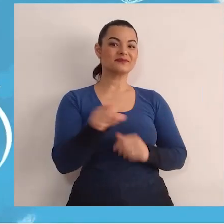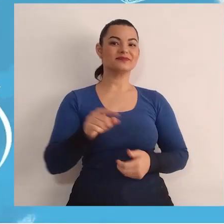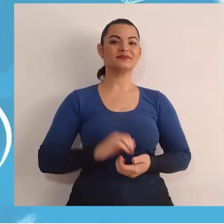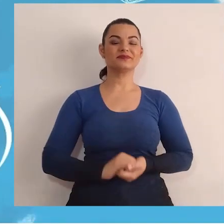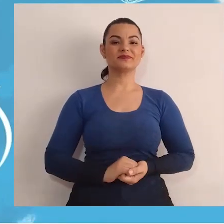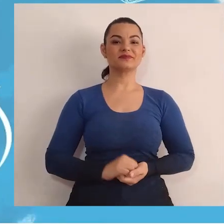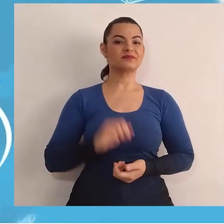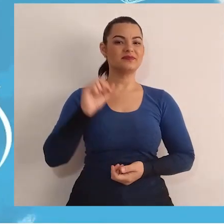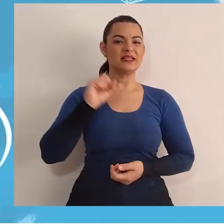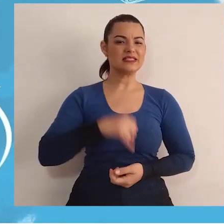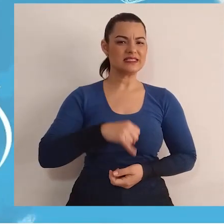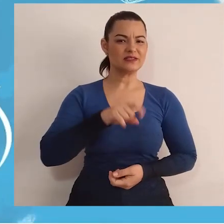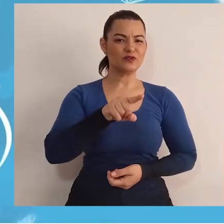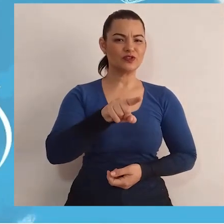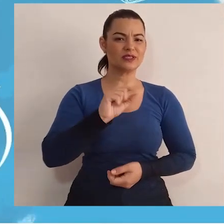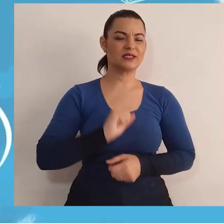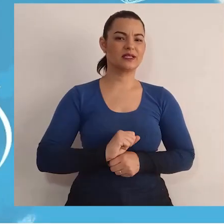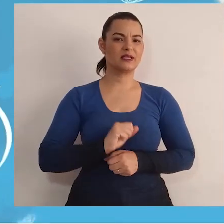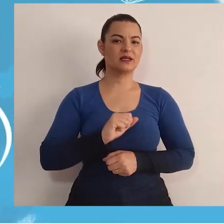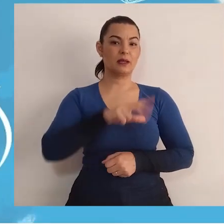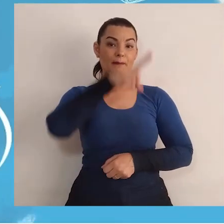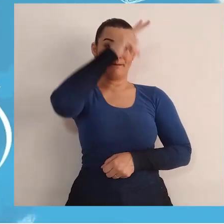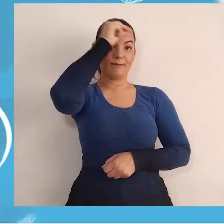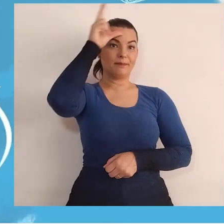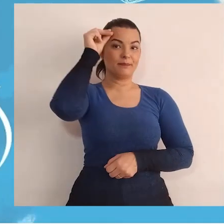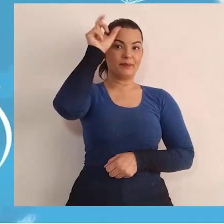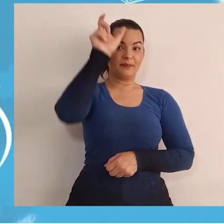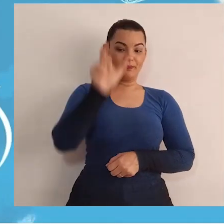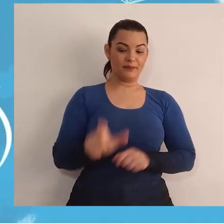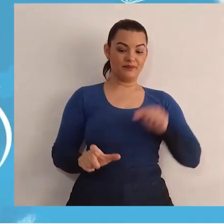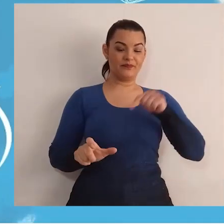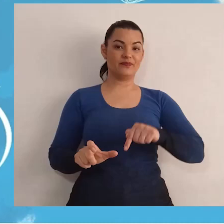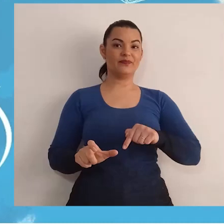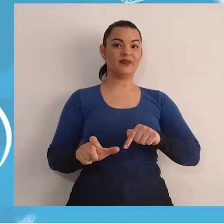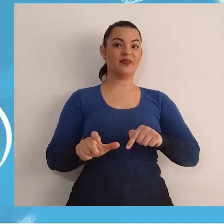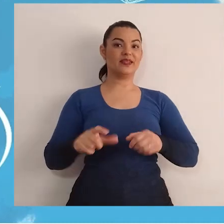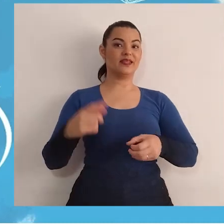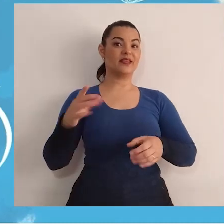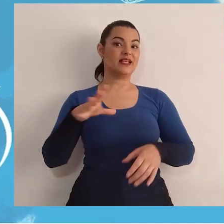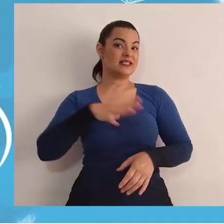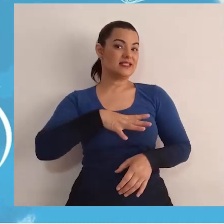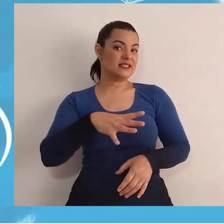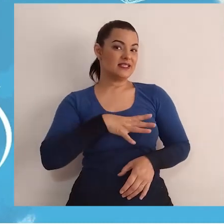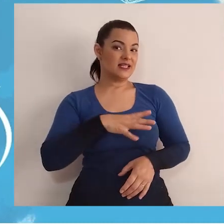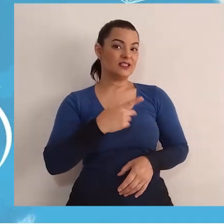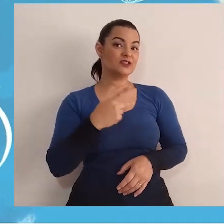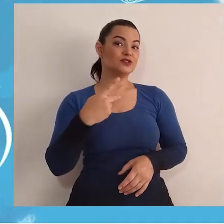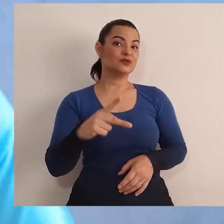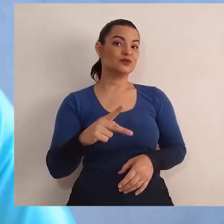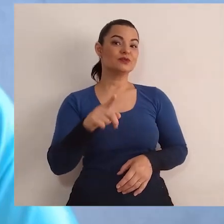anotem aí a perguntinha. Como prefeito de sua cidade, o que você faria?